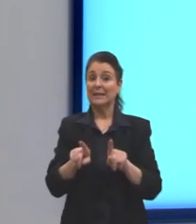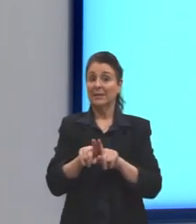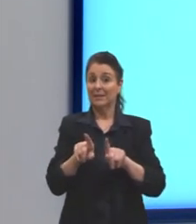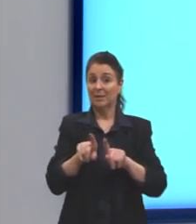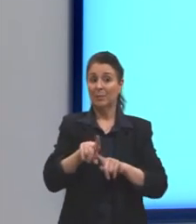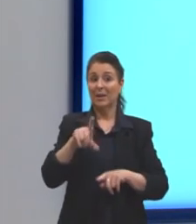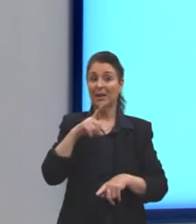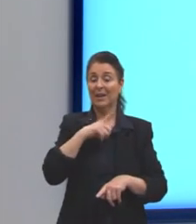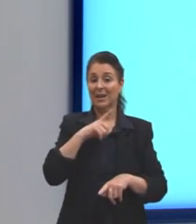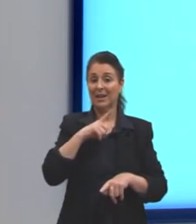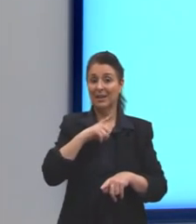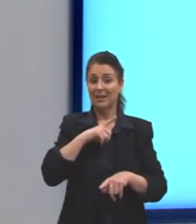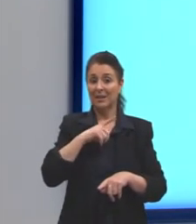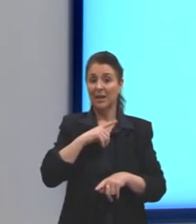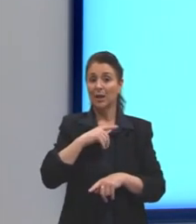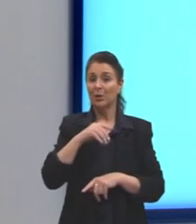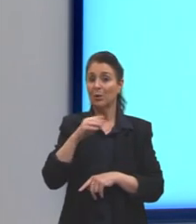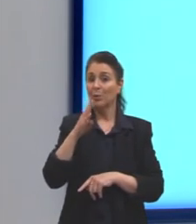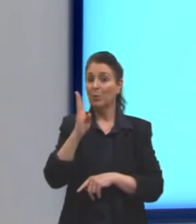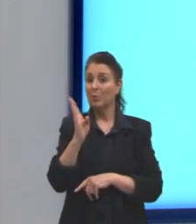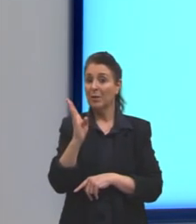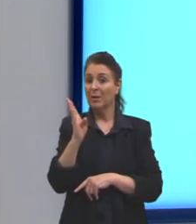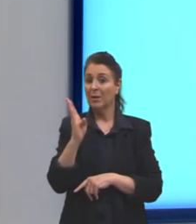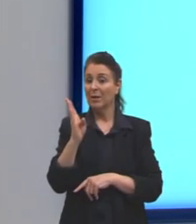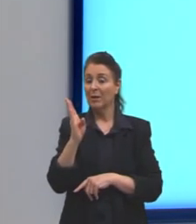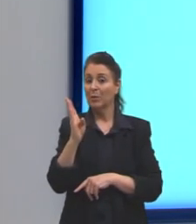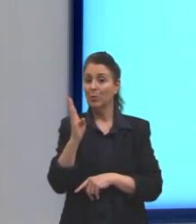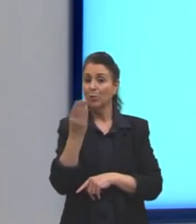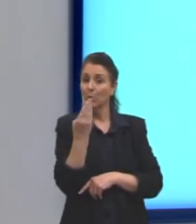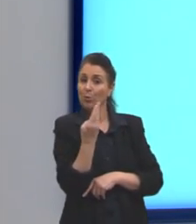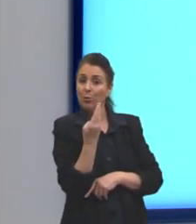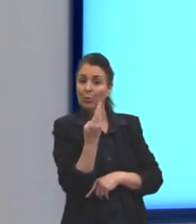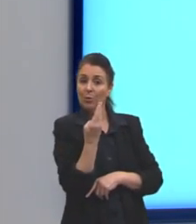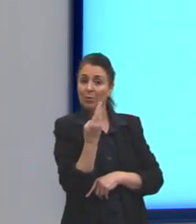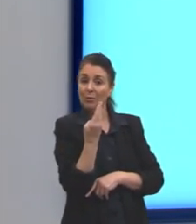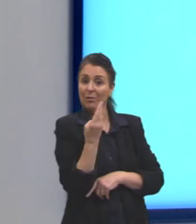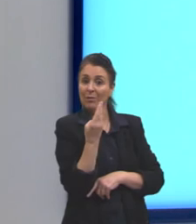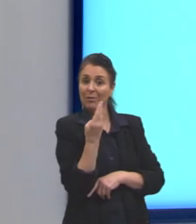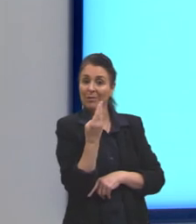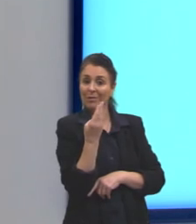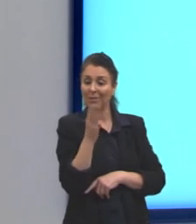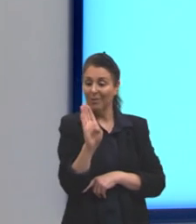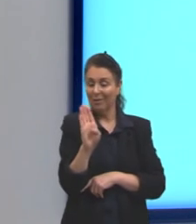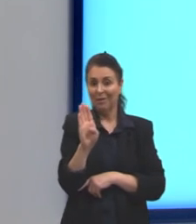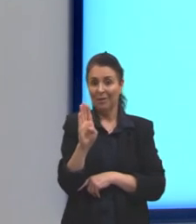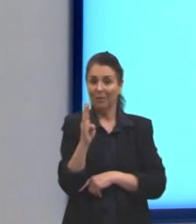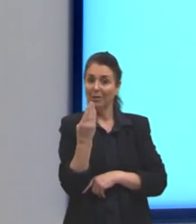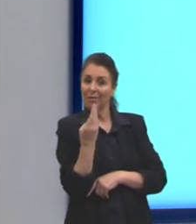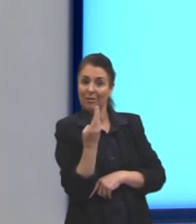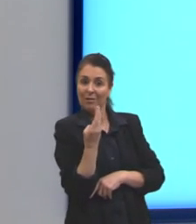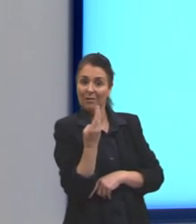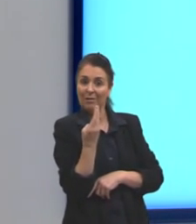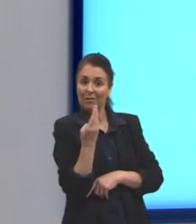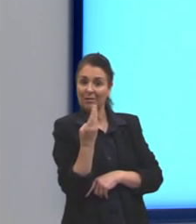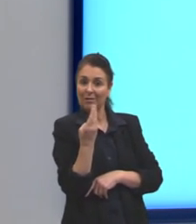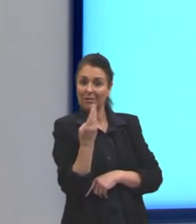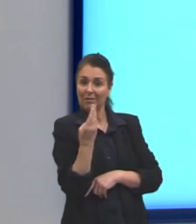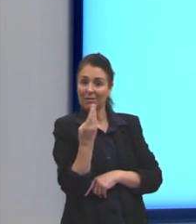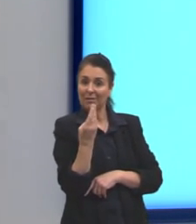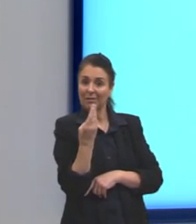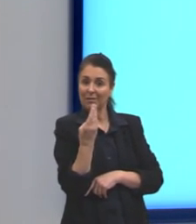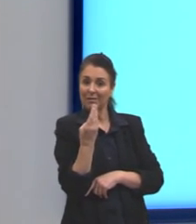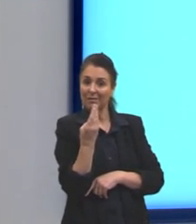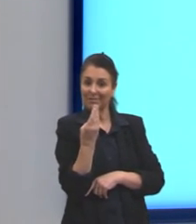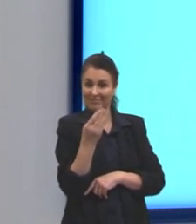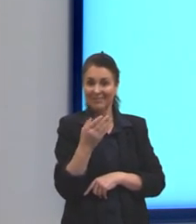a gente tem inclusive as letras trocadas de lado. Olha o B aqui. O B está virado do lado